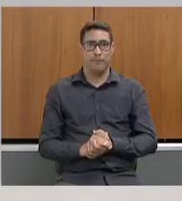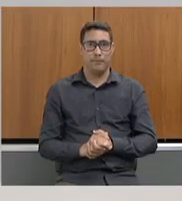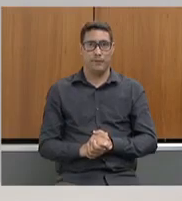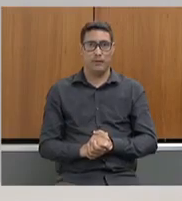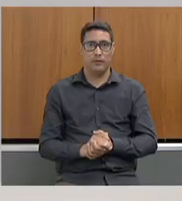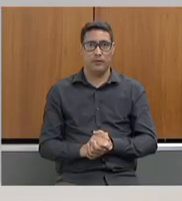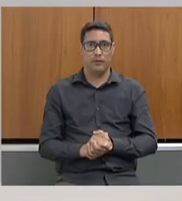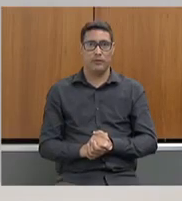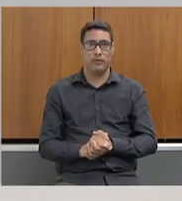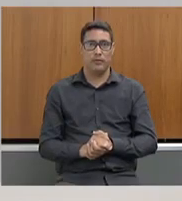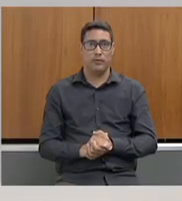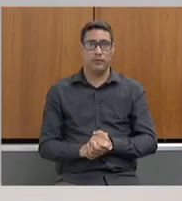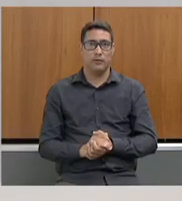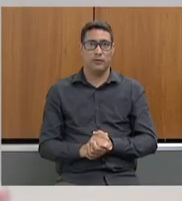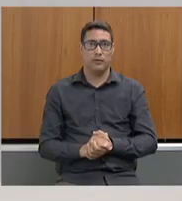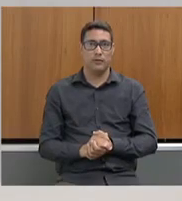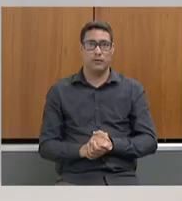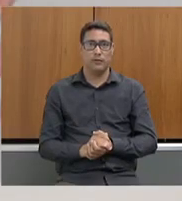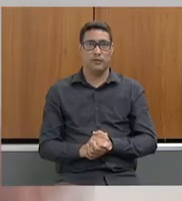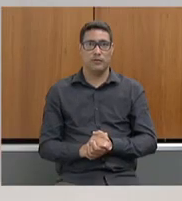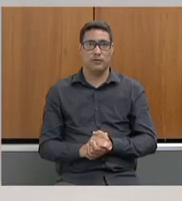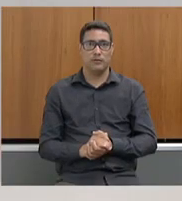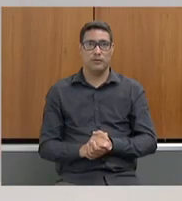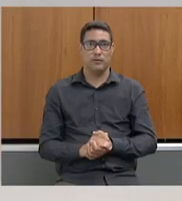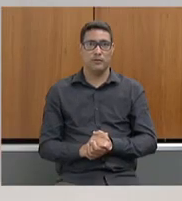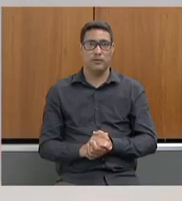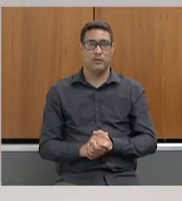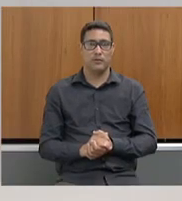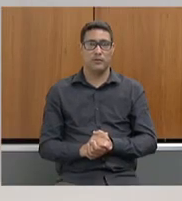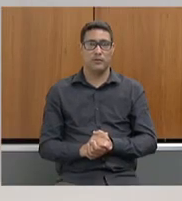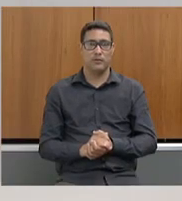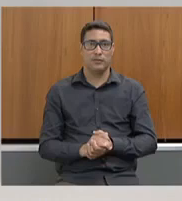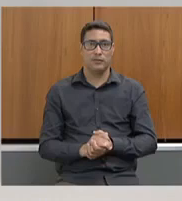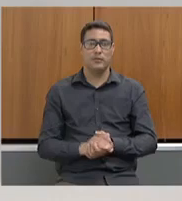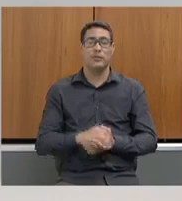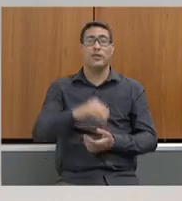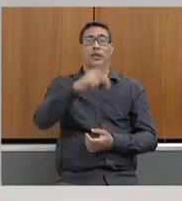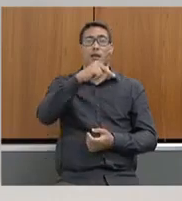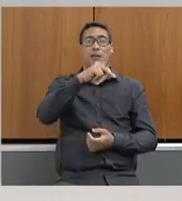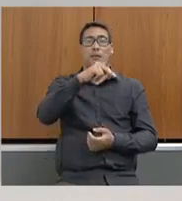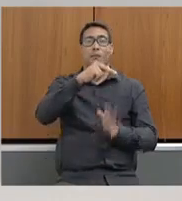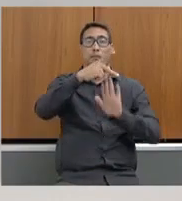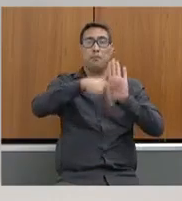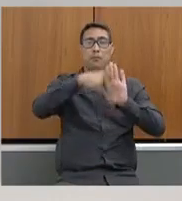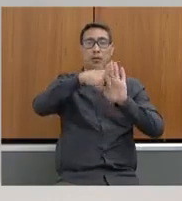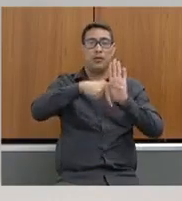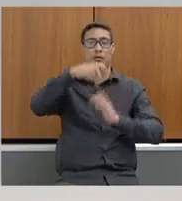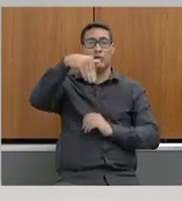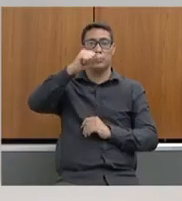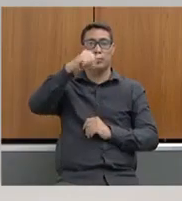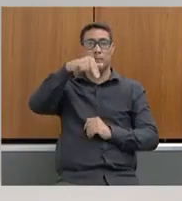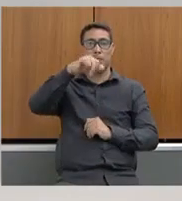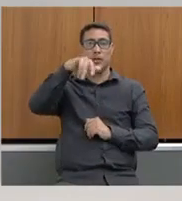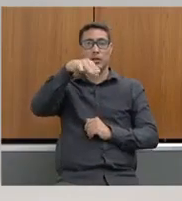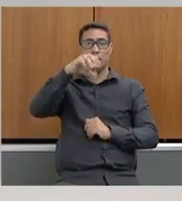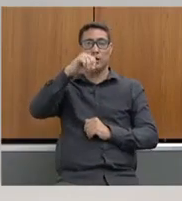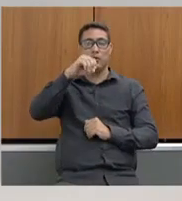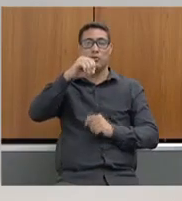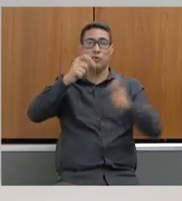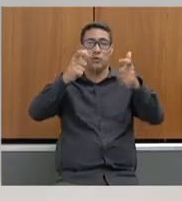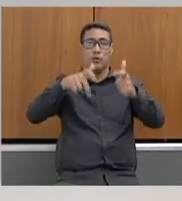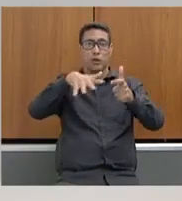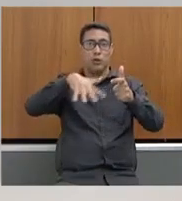eu anotei uma pela metade aqui, medidas adotadas, daqui a pouco eu lembro. Vamos ao plano de manejo do Parque da Balé. Então, houve